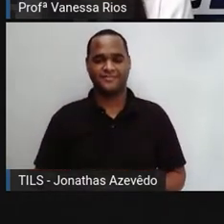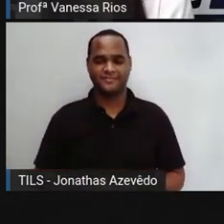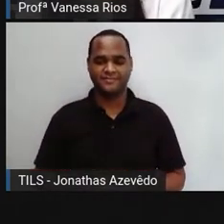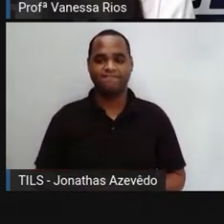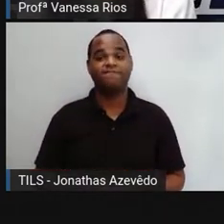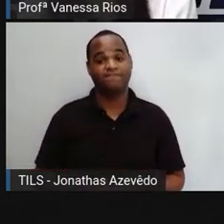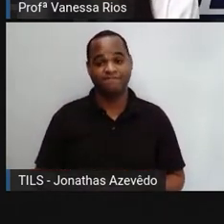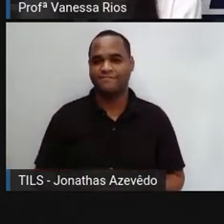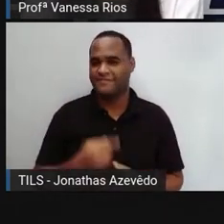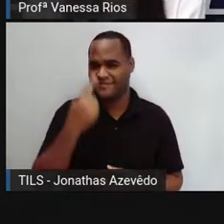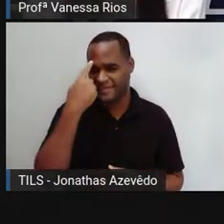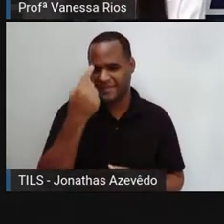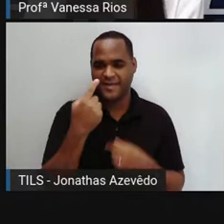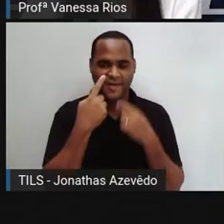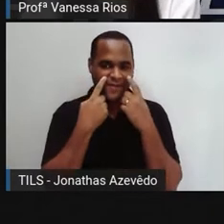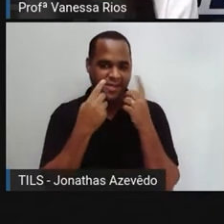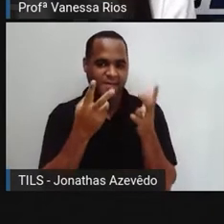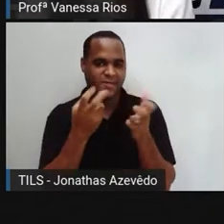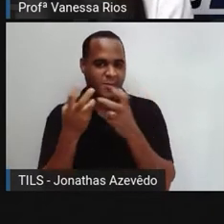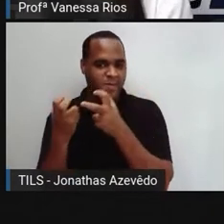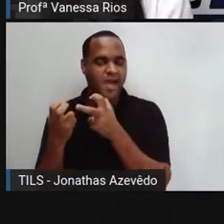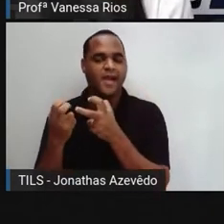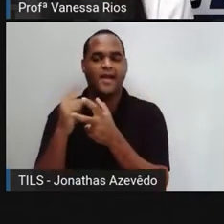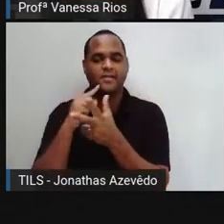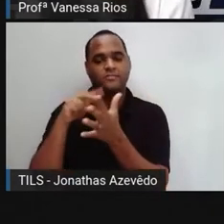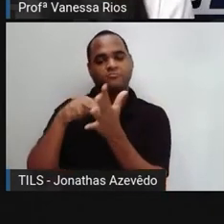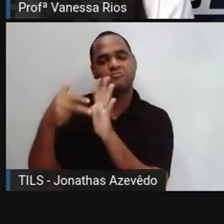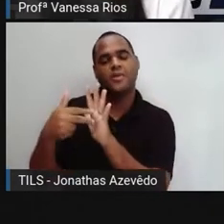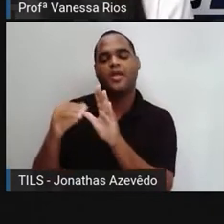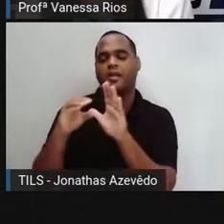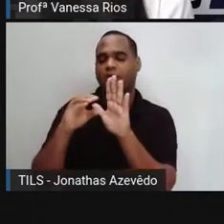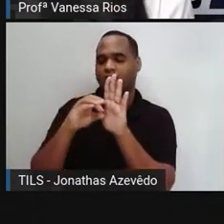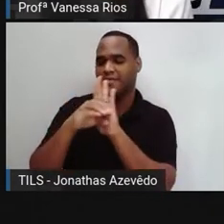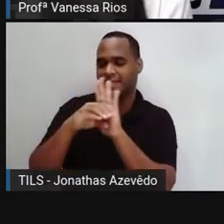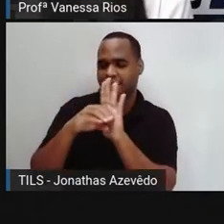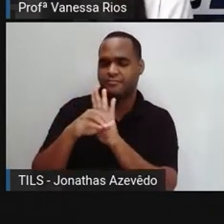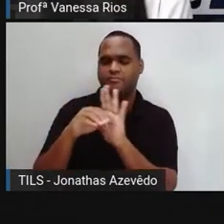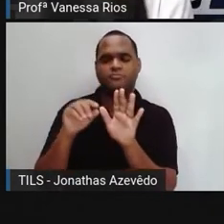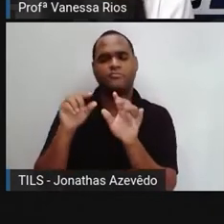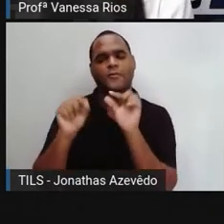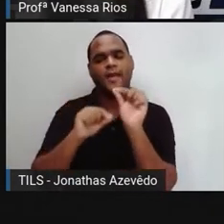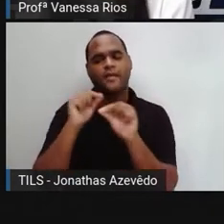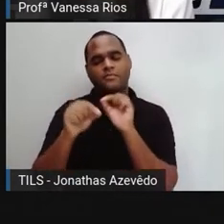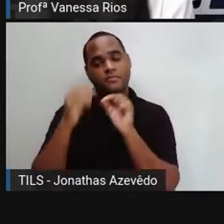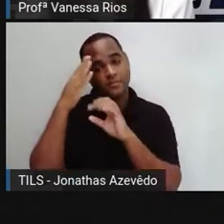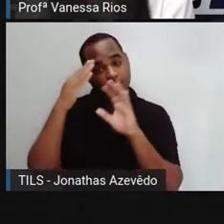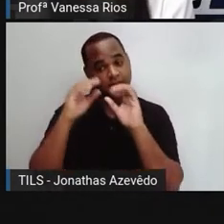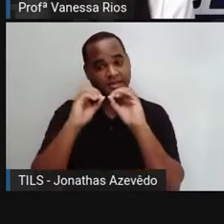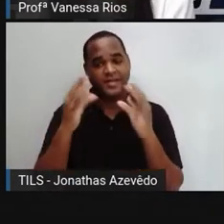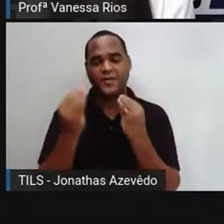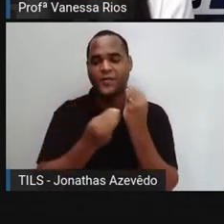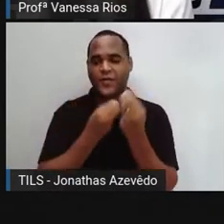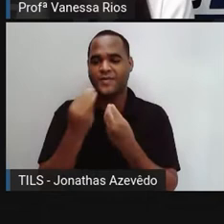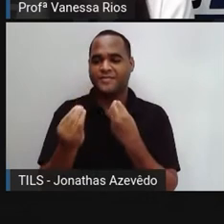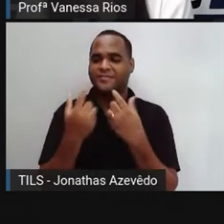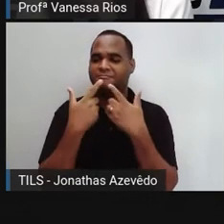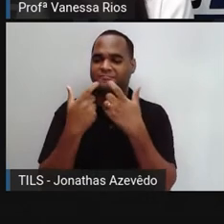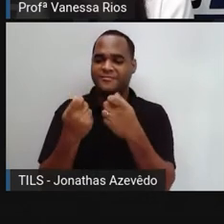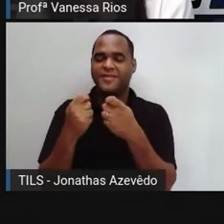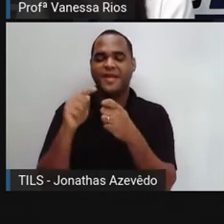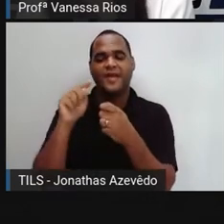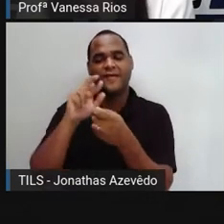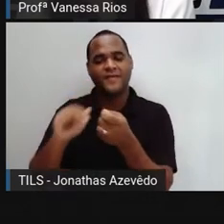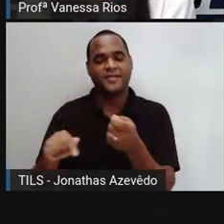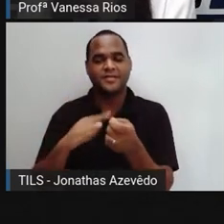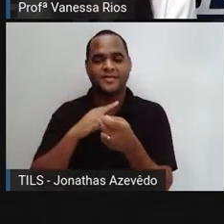Então quando a gente observa a definição, conceito de linguagem, a gente entende o quanto a linguagem é ferramenta